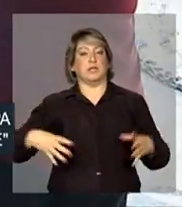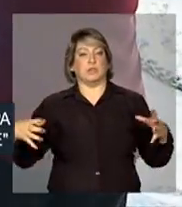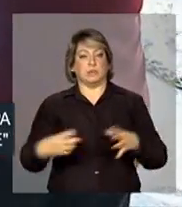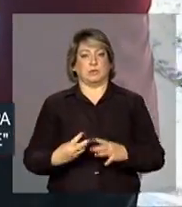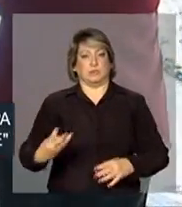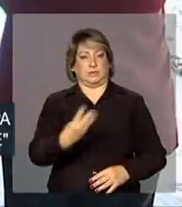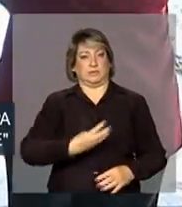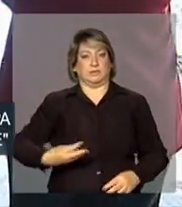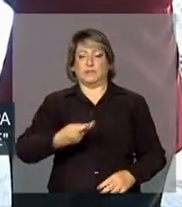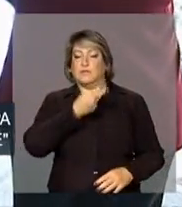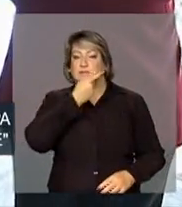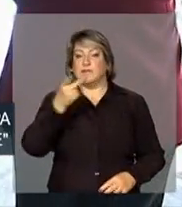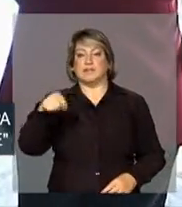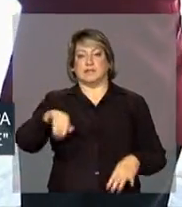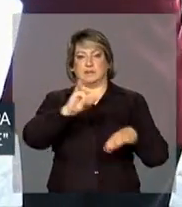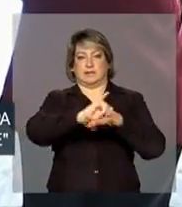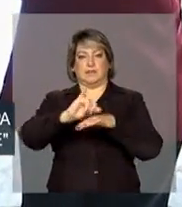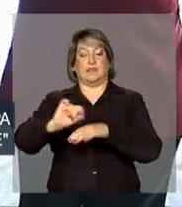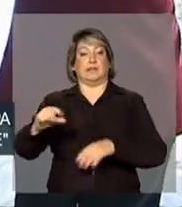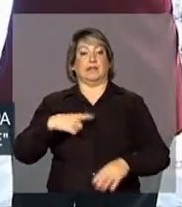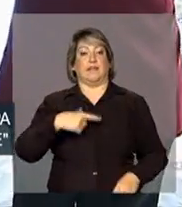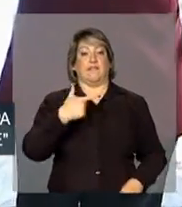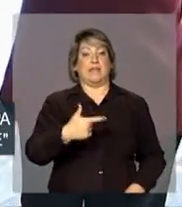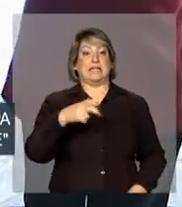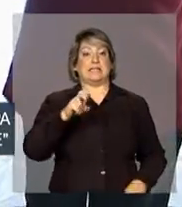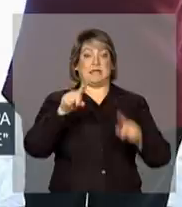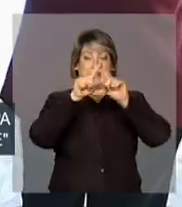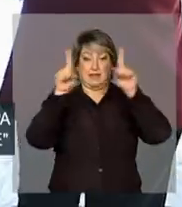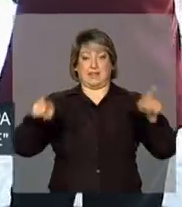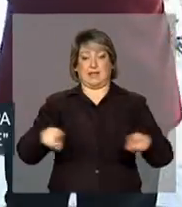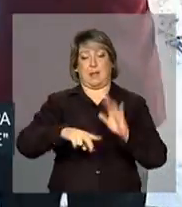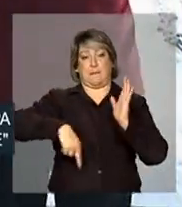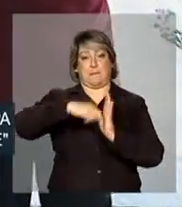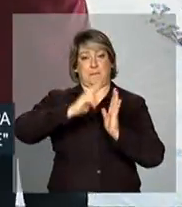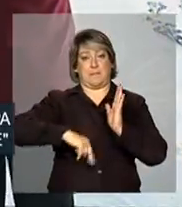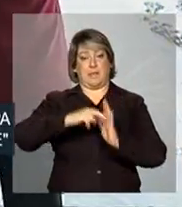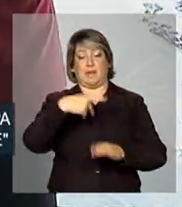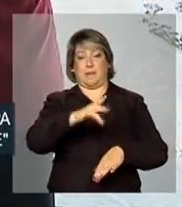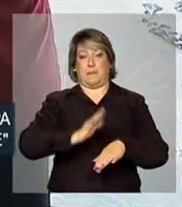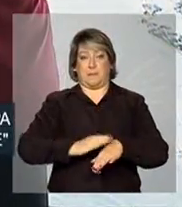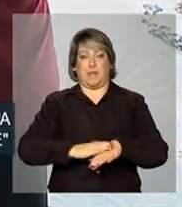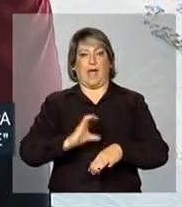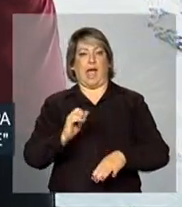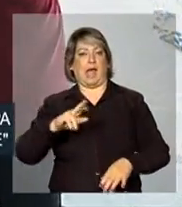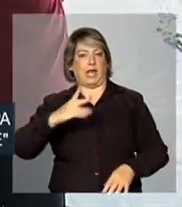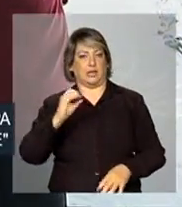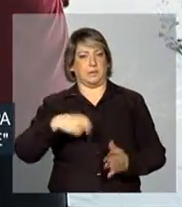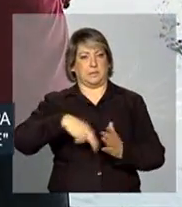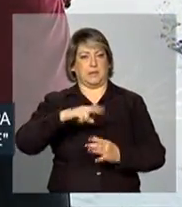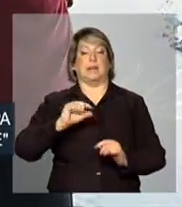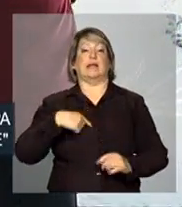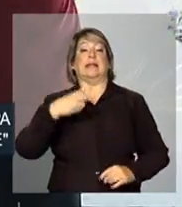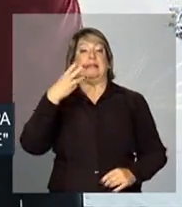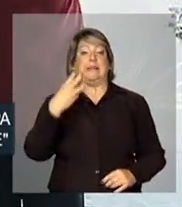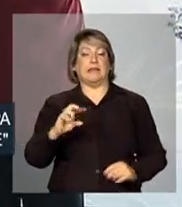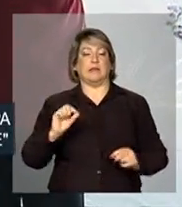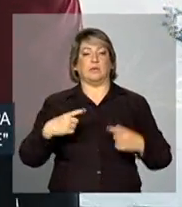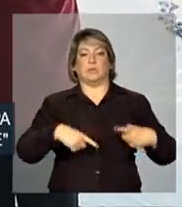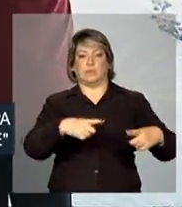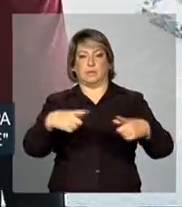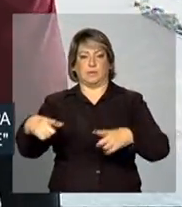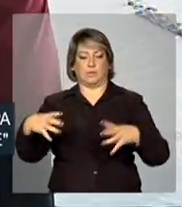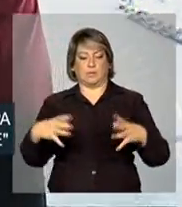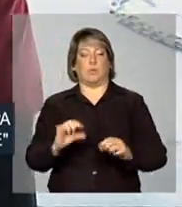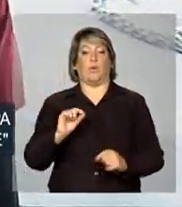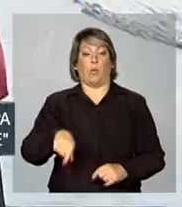Marta Suplicy. São 25 telas pintadas por Carlinhos Brau e 3 instalações, sendo uma delas,